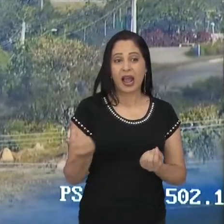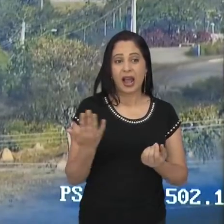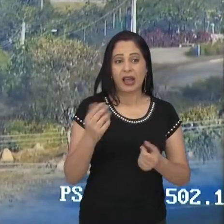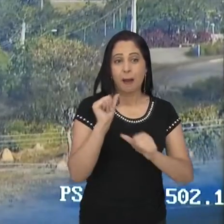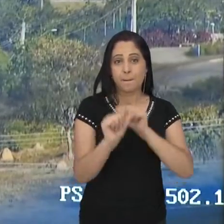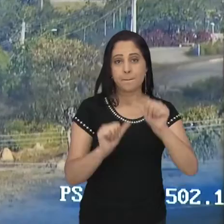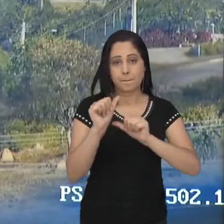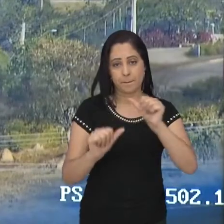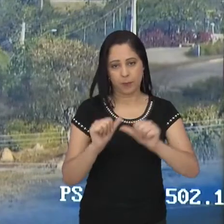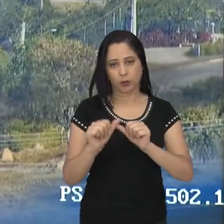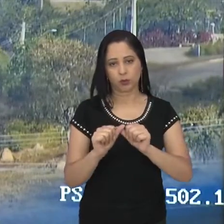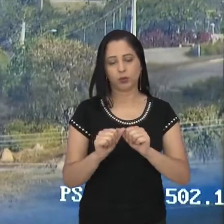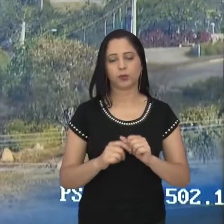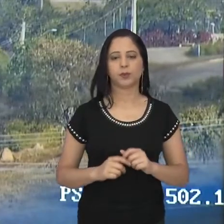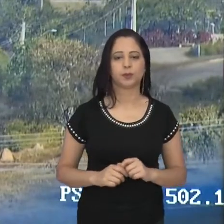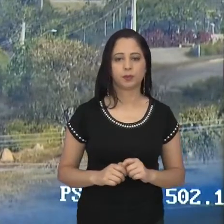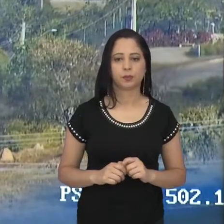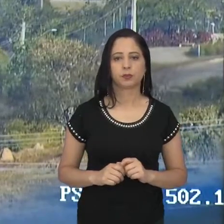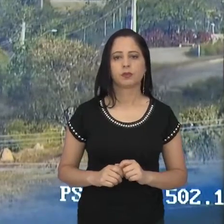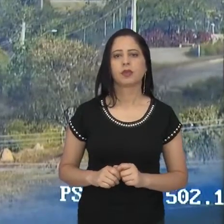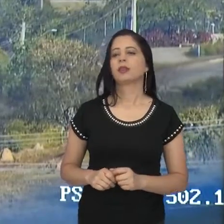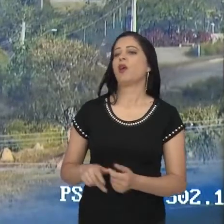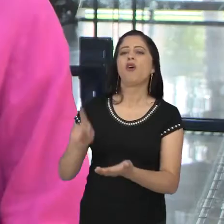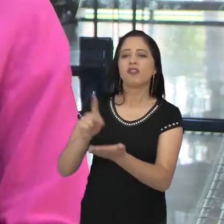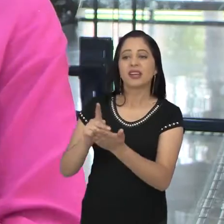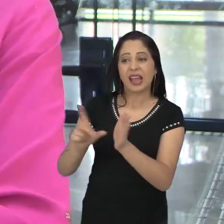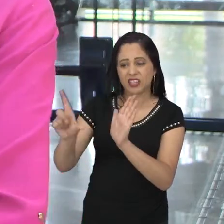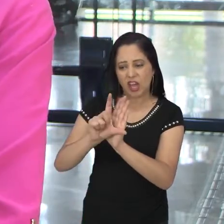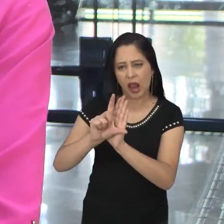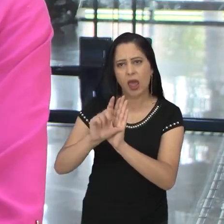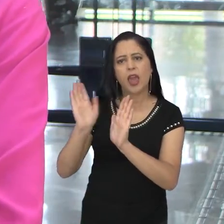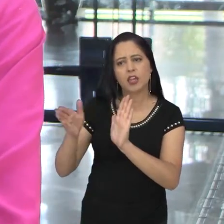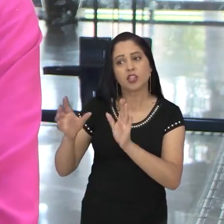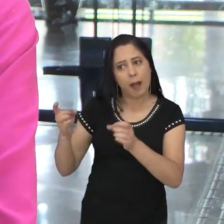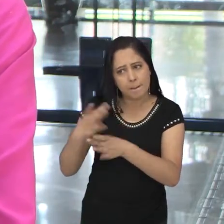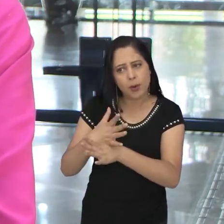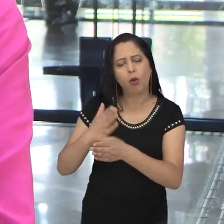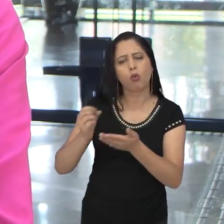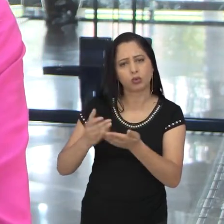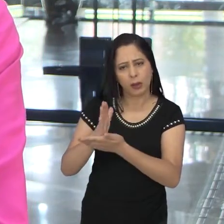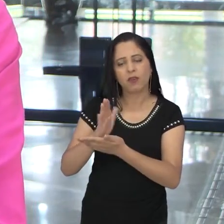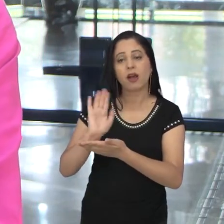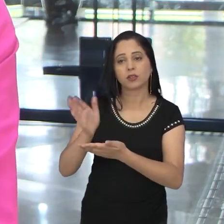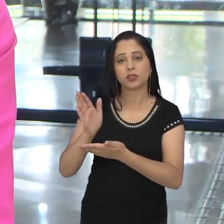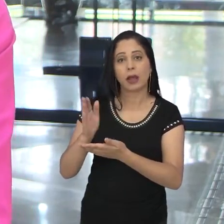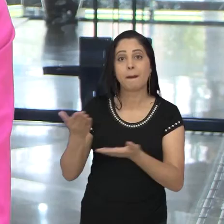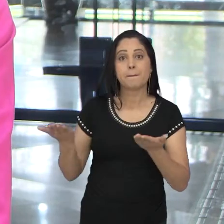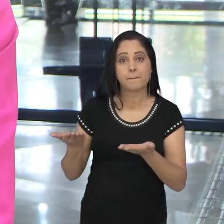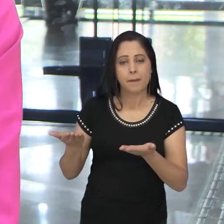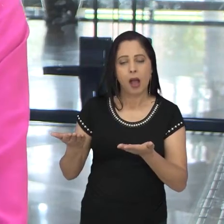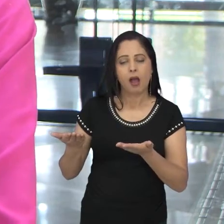infrações previstas na legislação municipal. Na verdade, a lei já existia, nós estamos só